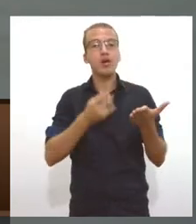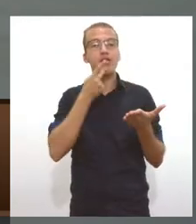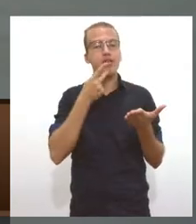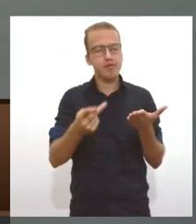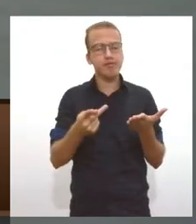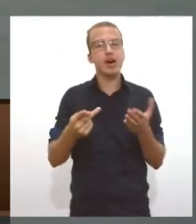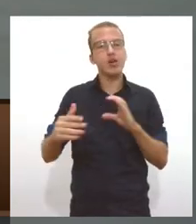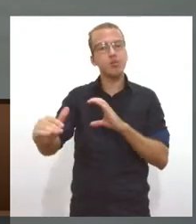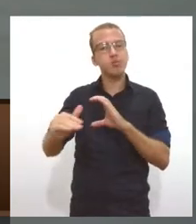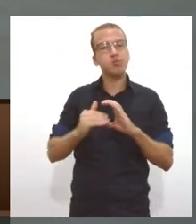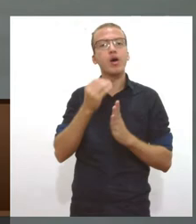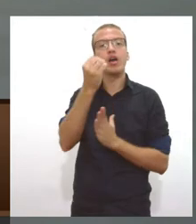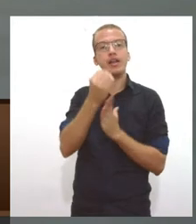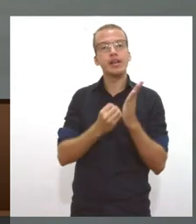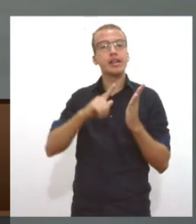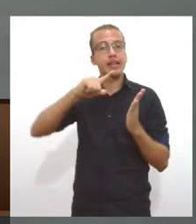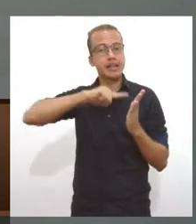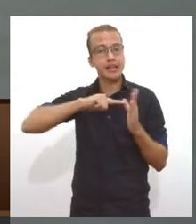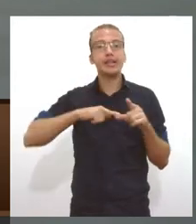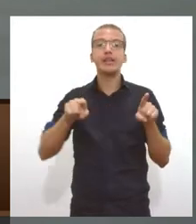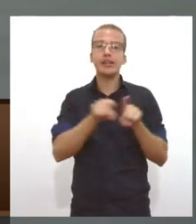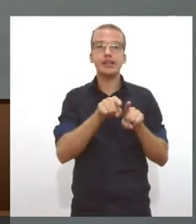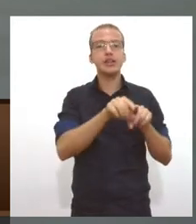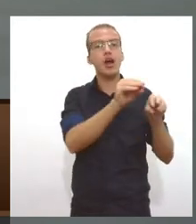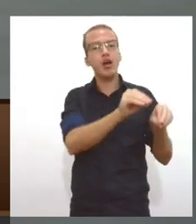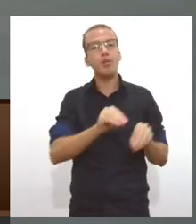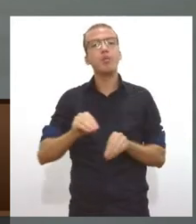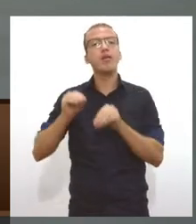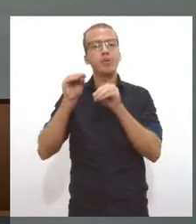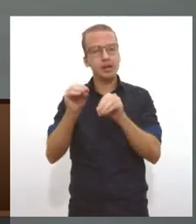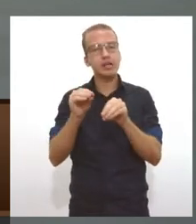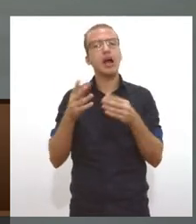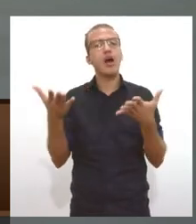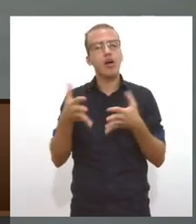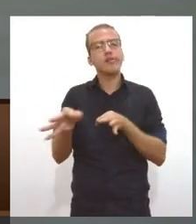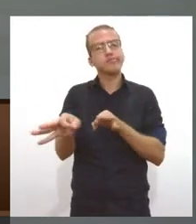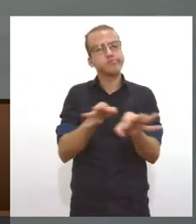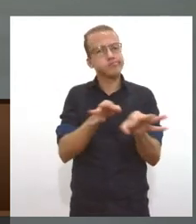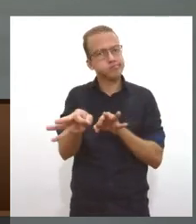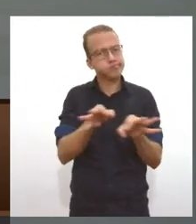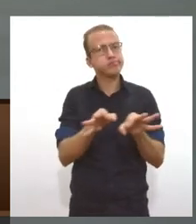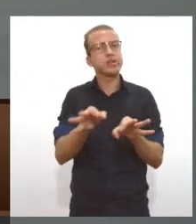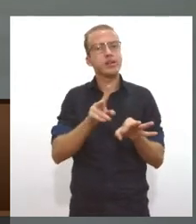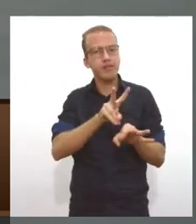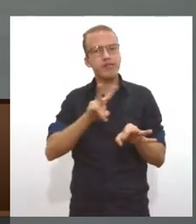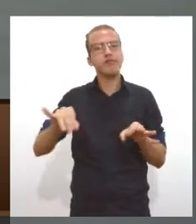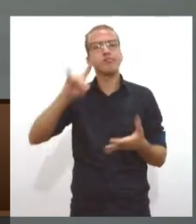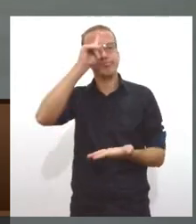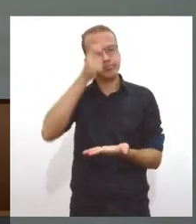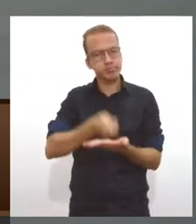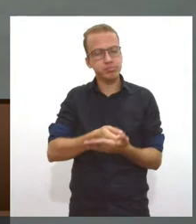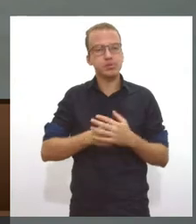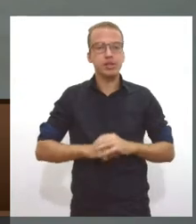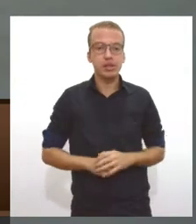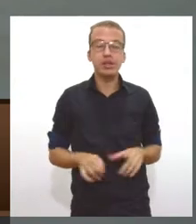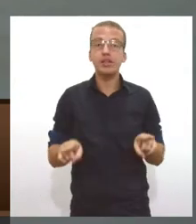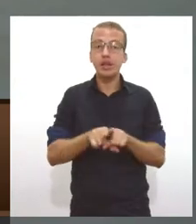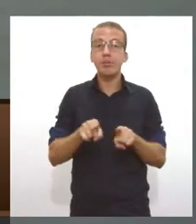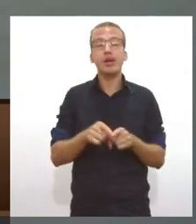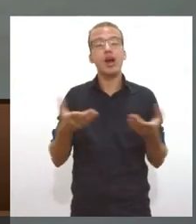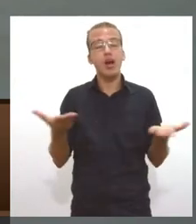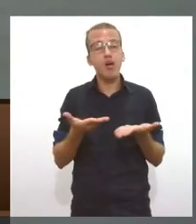e encaminhou internamente para as bebidas providentes. E aí, meninas, estamos até à atenção aqui dos nossos telespectadores,